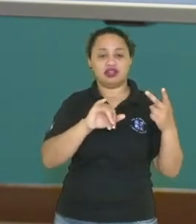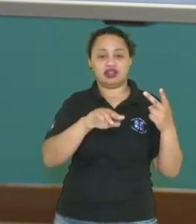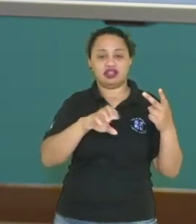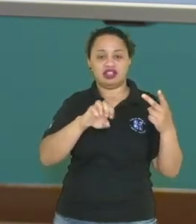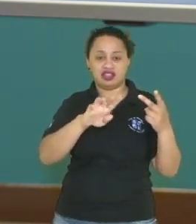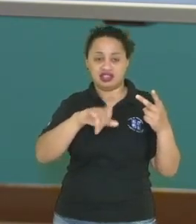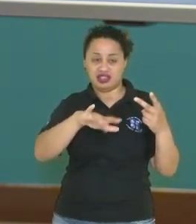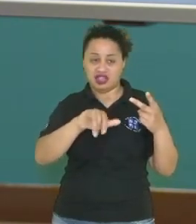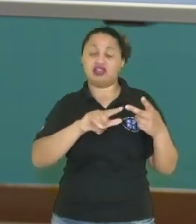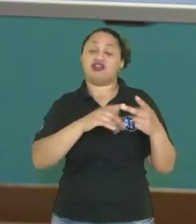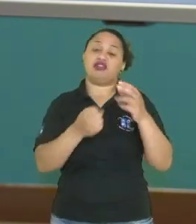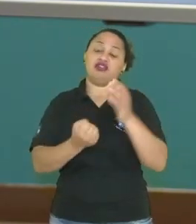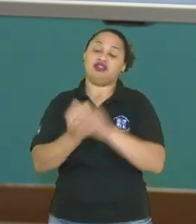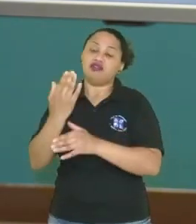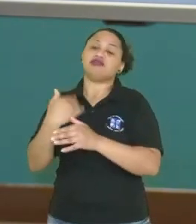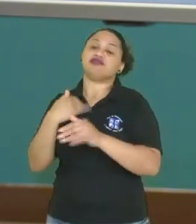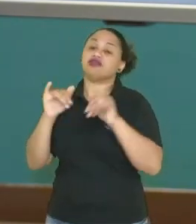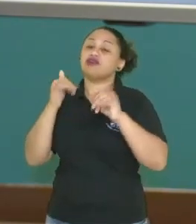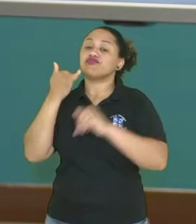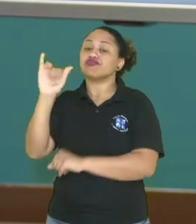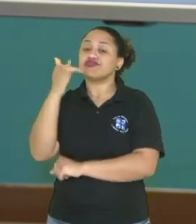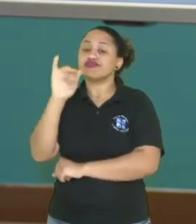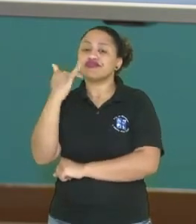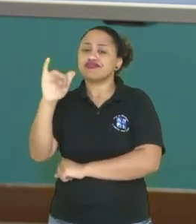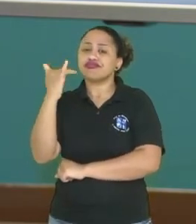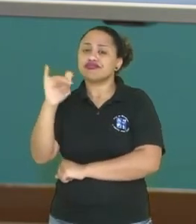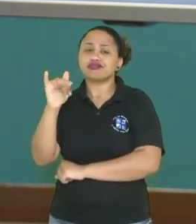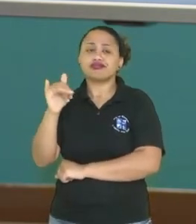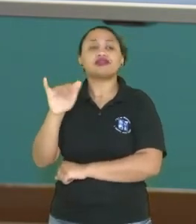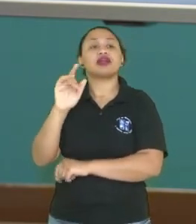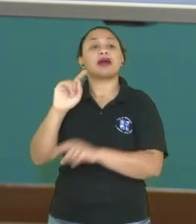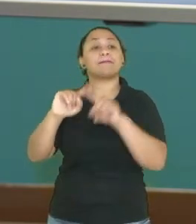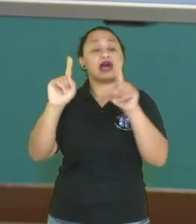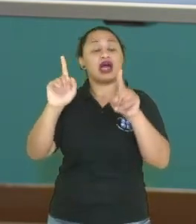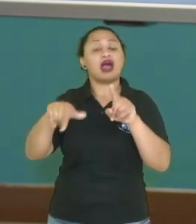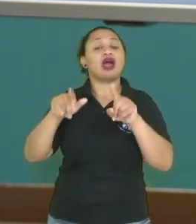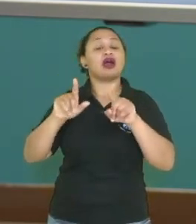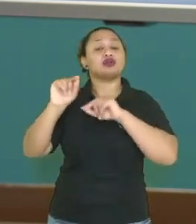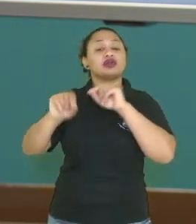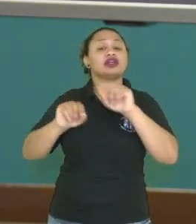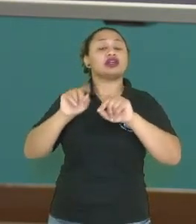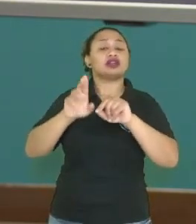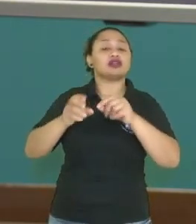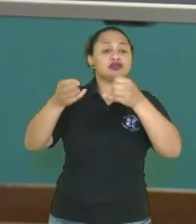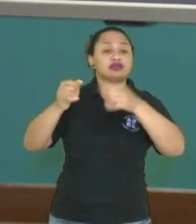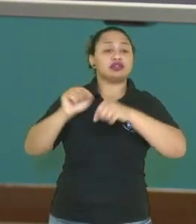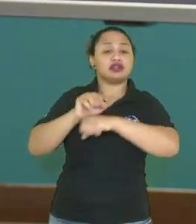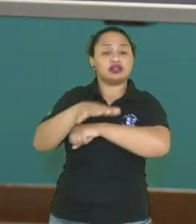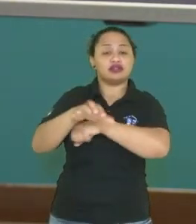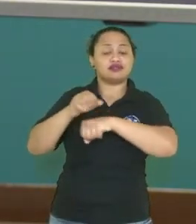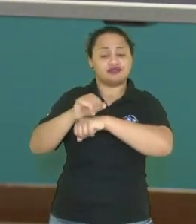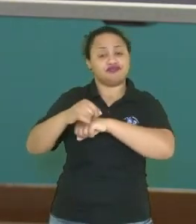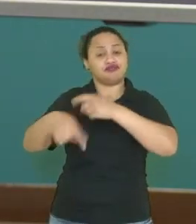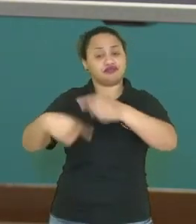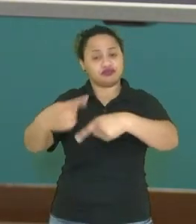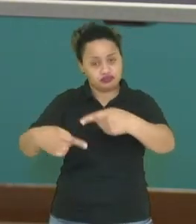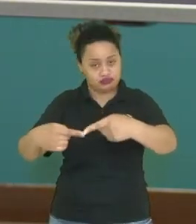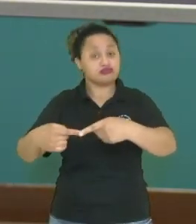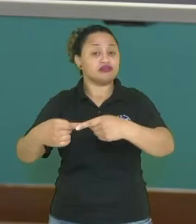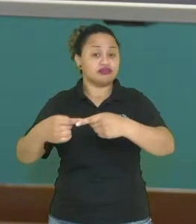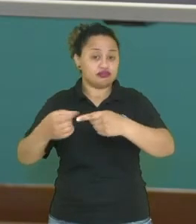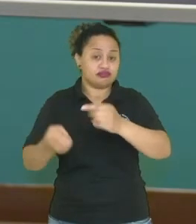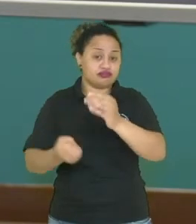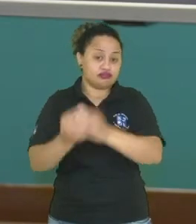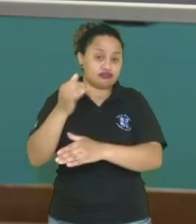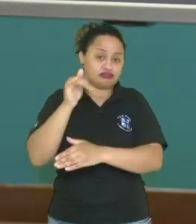Mas lembrando que nós estamos falando de uma usina hidrelétrica, ok? Muito bem. Então, aqui nós temos, né,